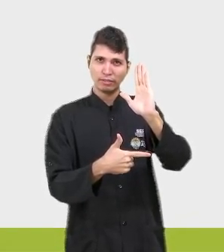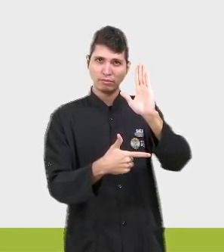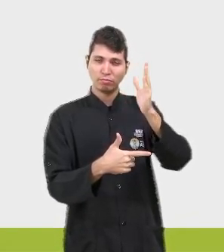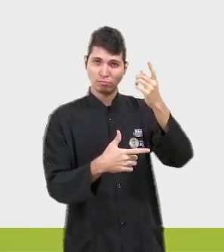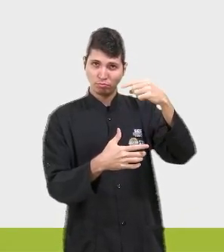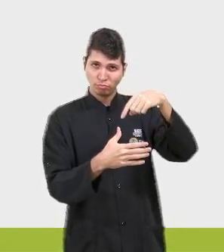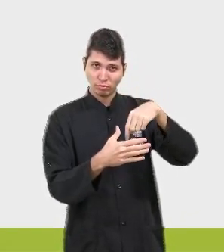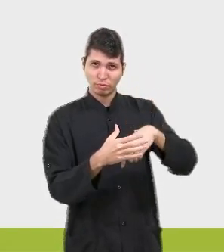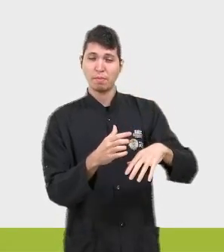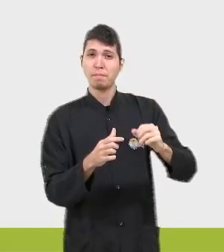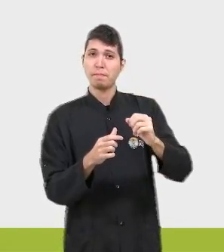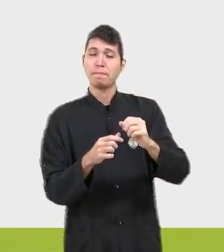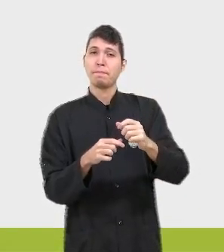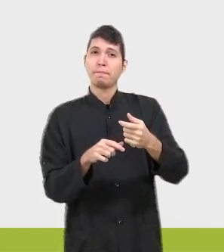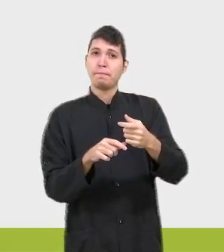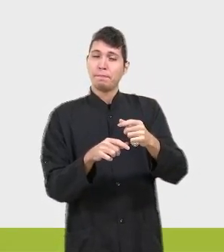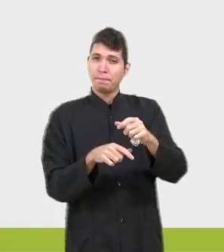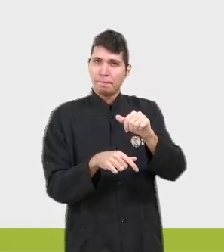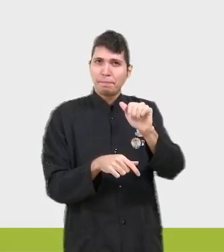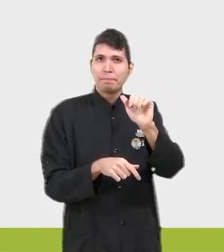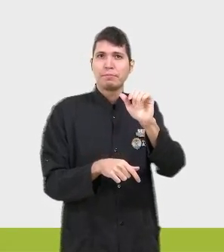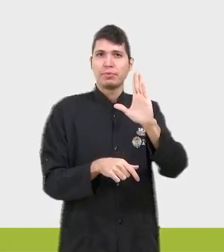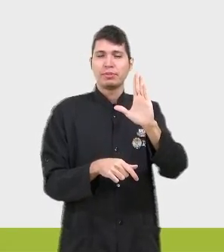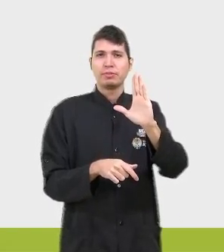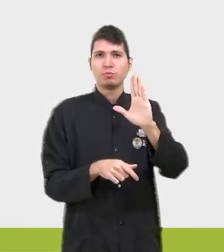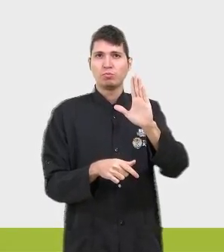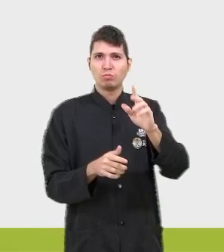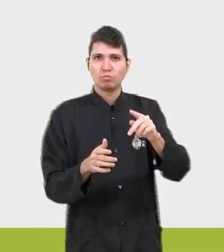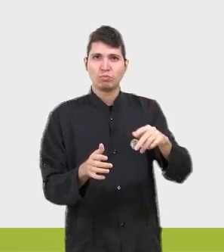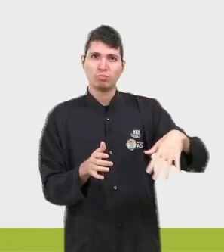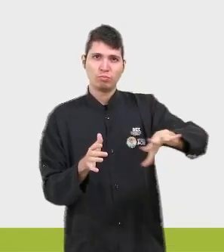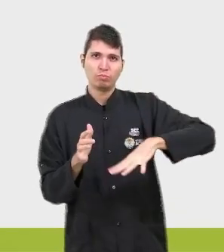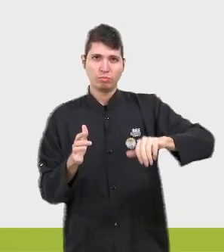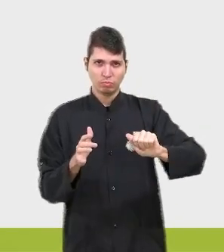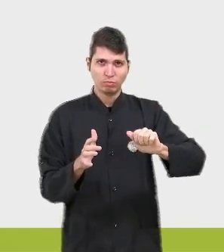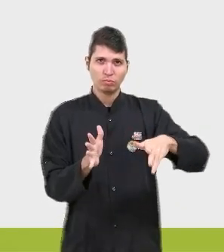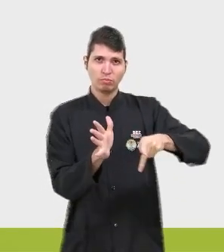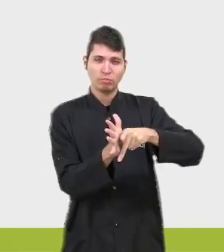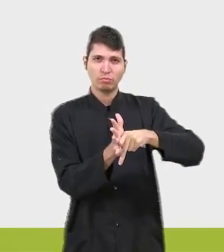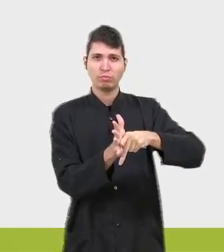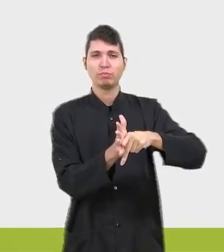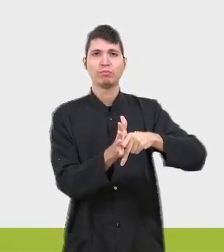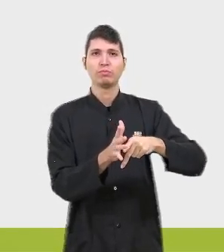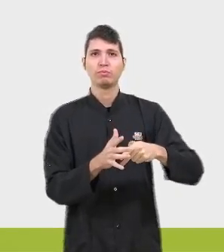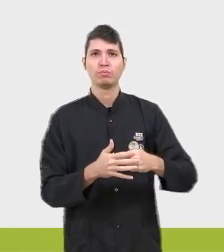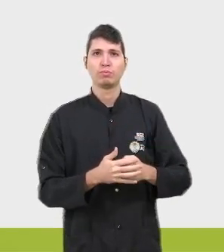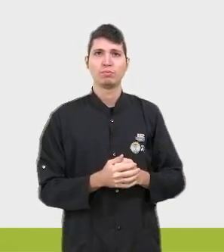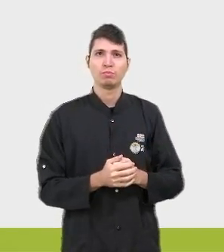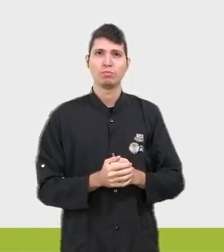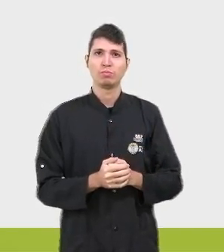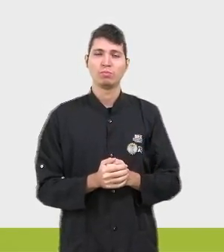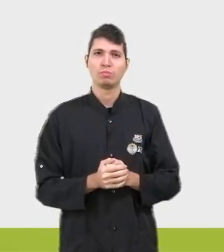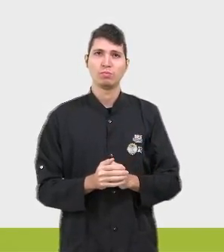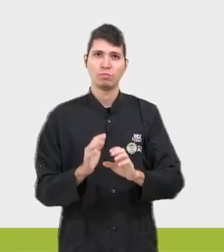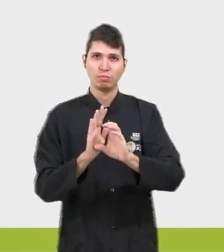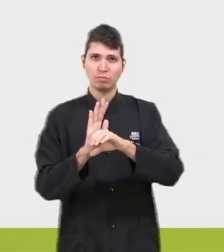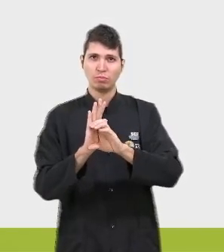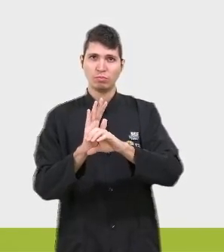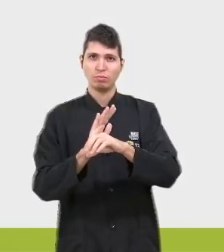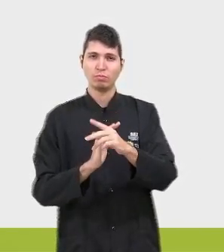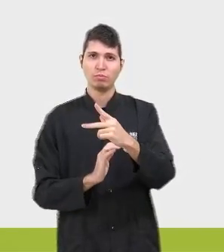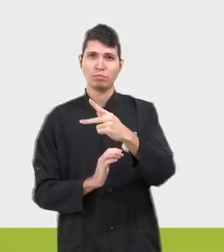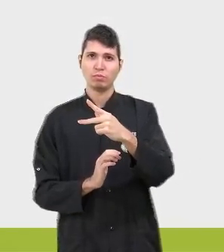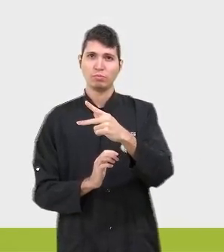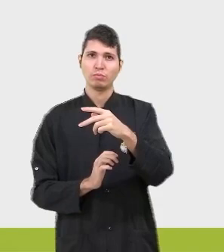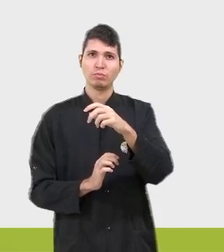será a sua área. Elas são diretamente proporcionais, né? O segundo conceito está ligado à ideia do perímetro. O perímetro corresponde à